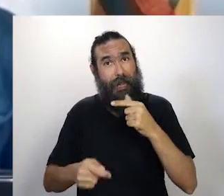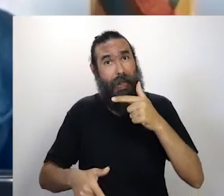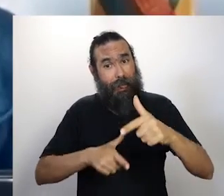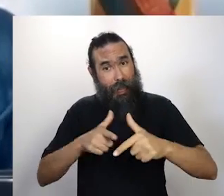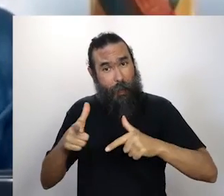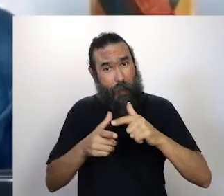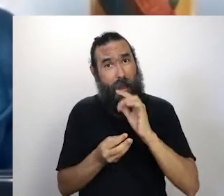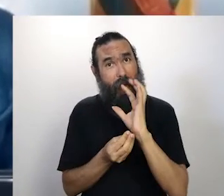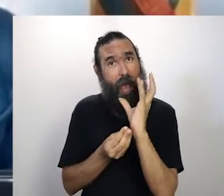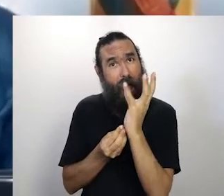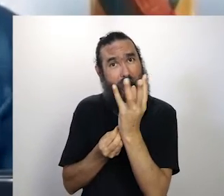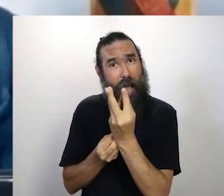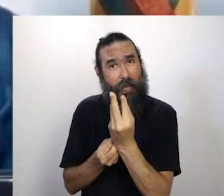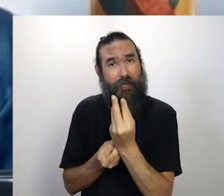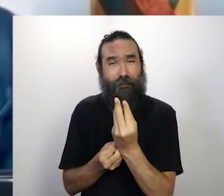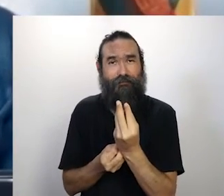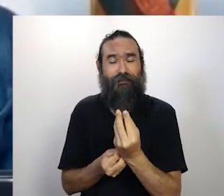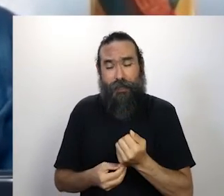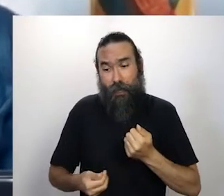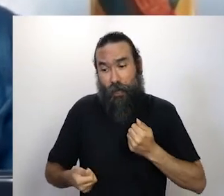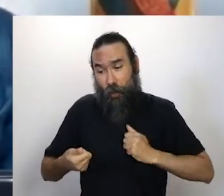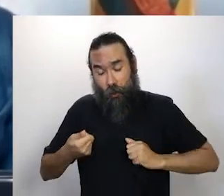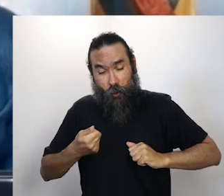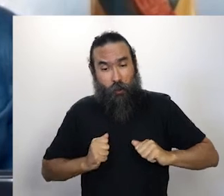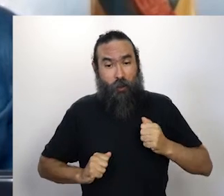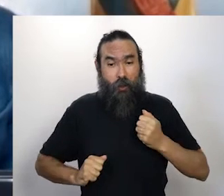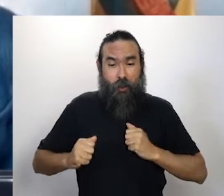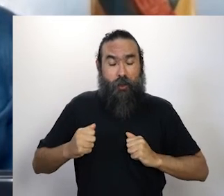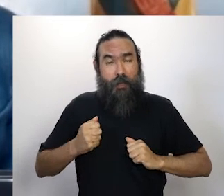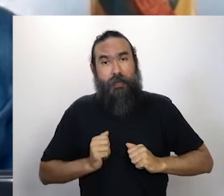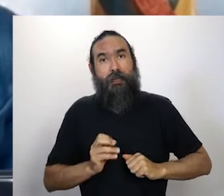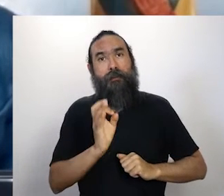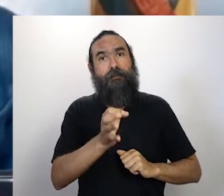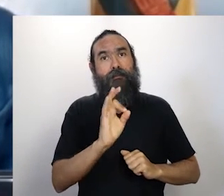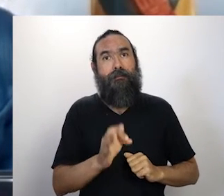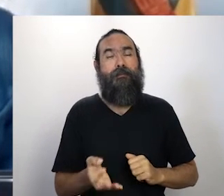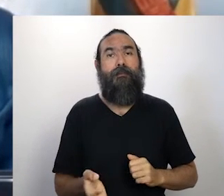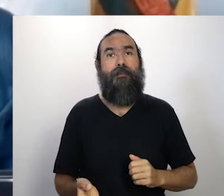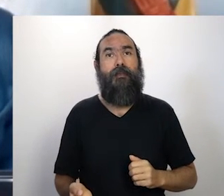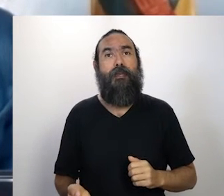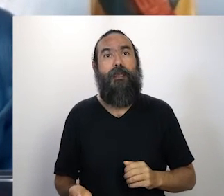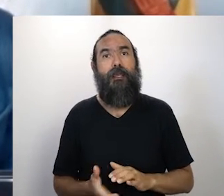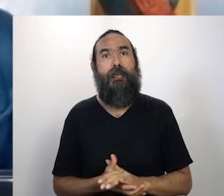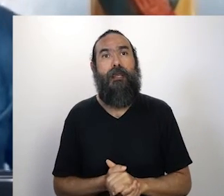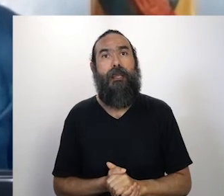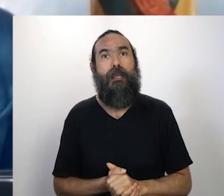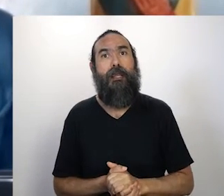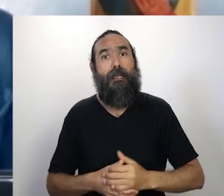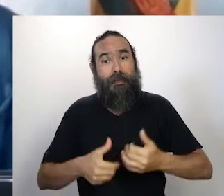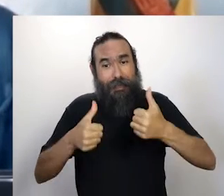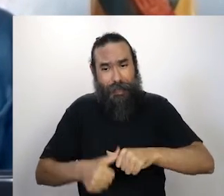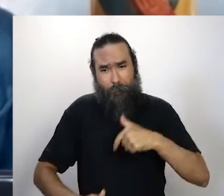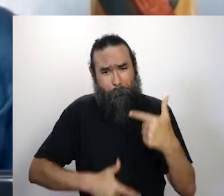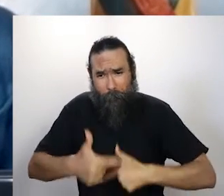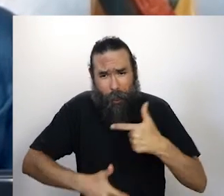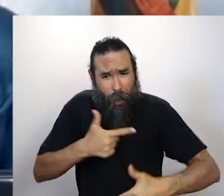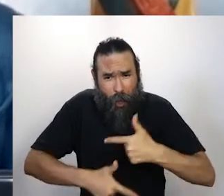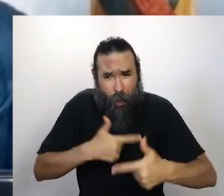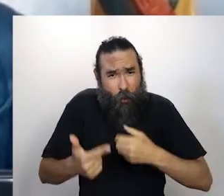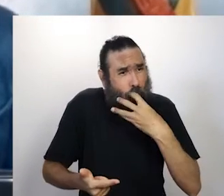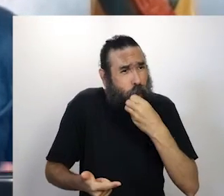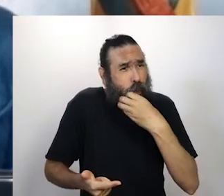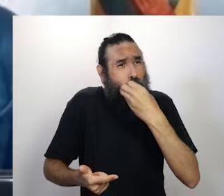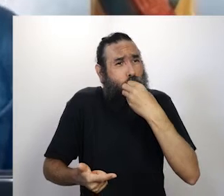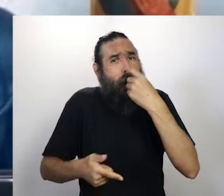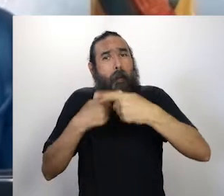que tem vários, eu já passei por vários momentos, o momento da angústia, o momento da superprodução, da superatividade, aí